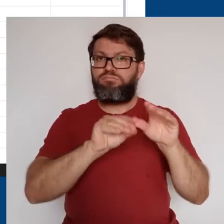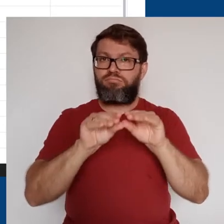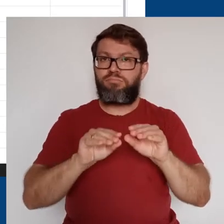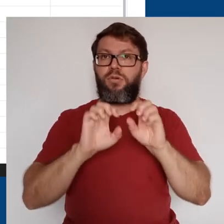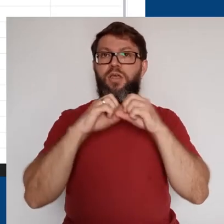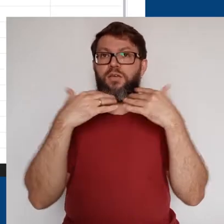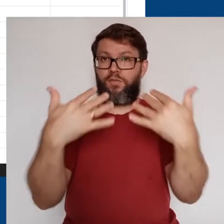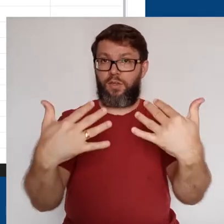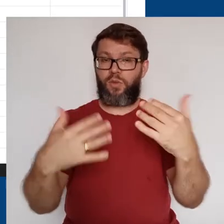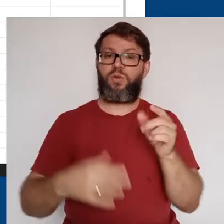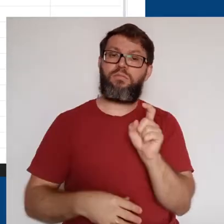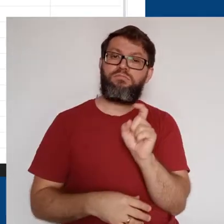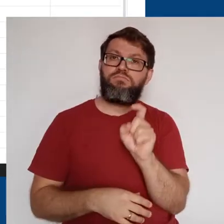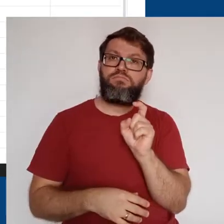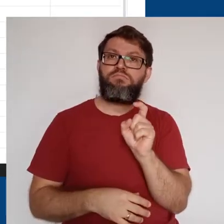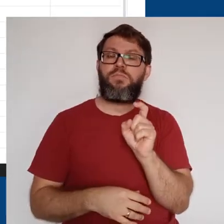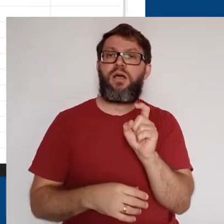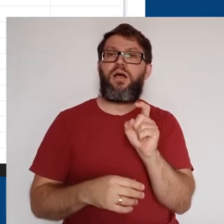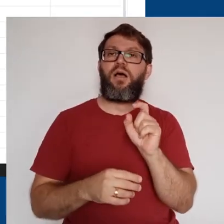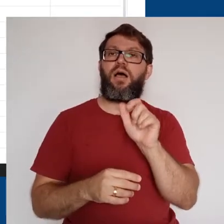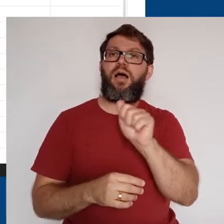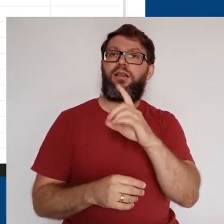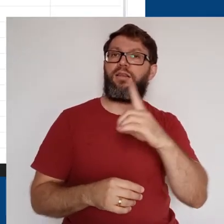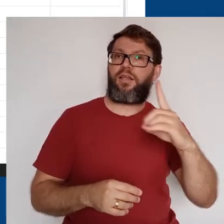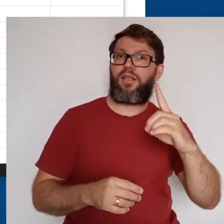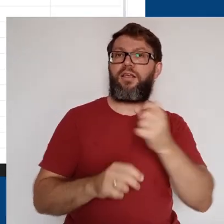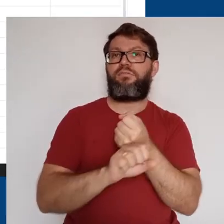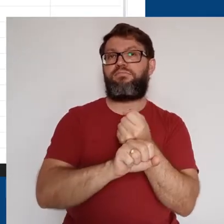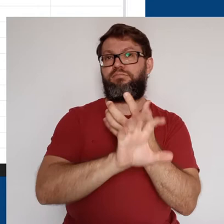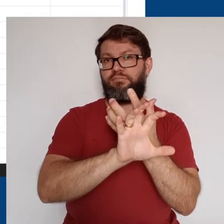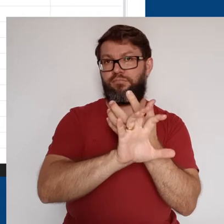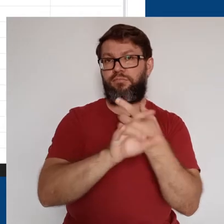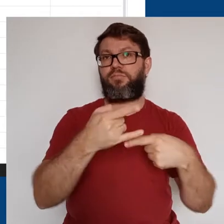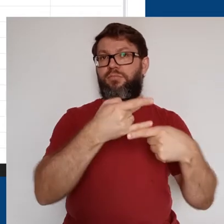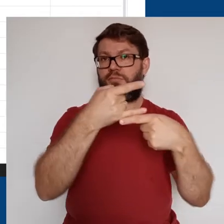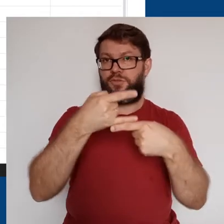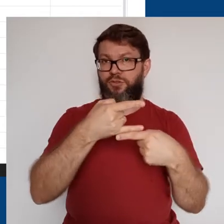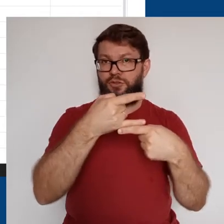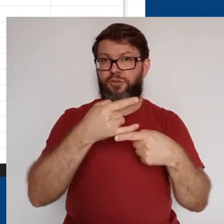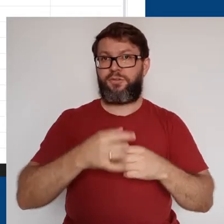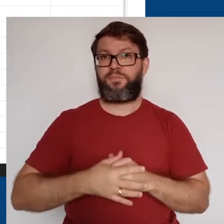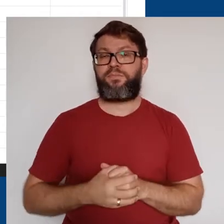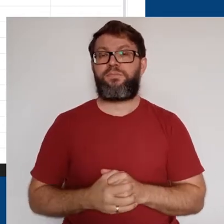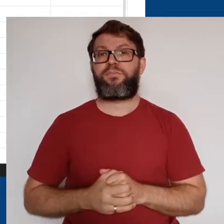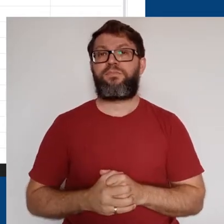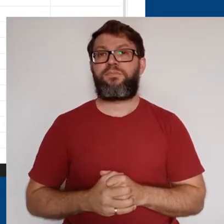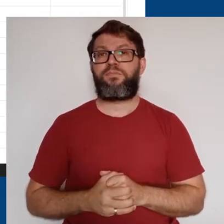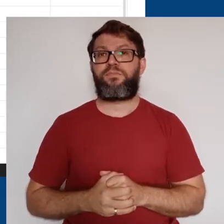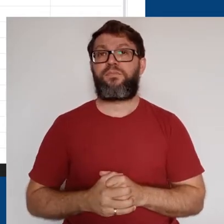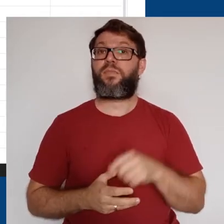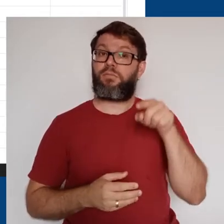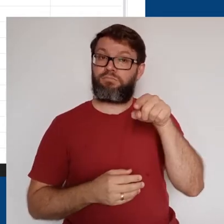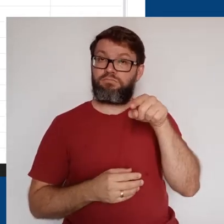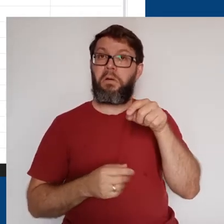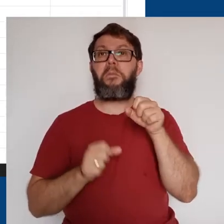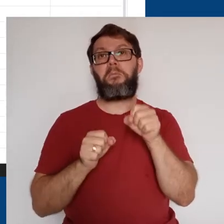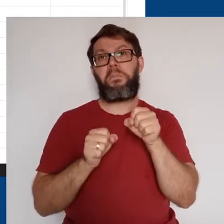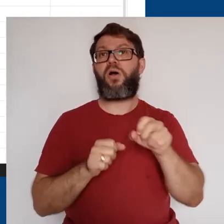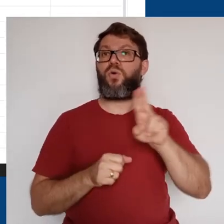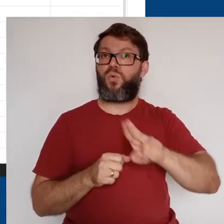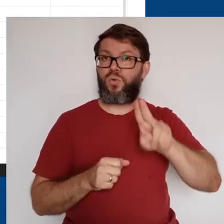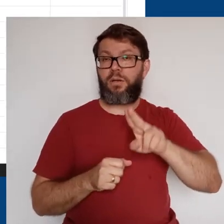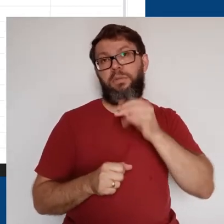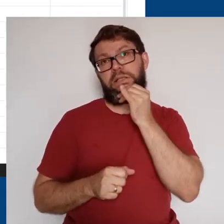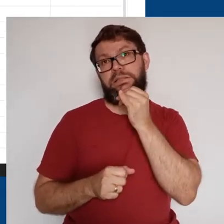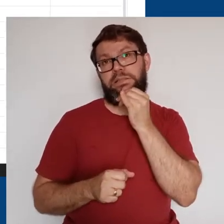clicamos no botão adicionar videoconferência do Google Meet. Esse recurso pode